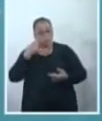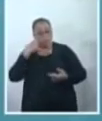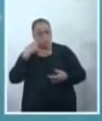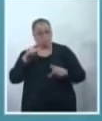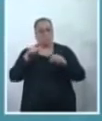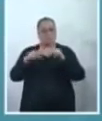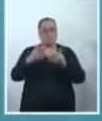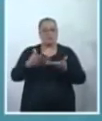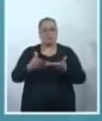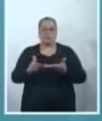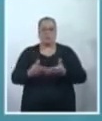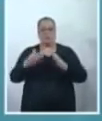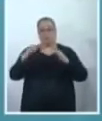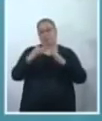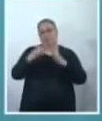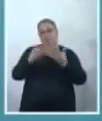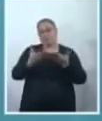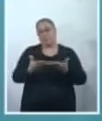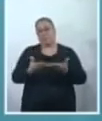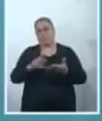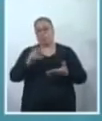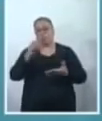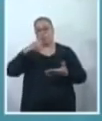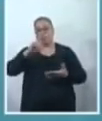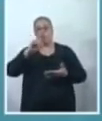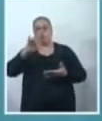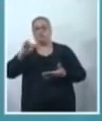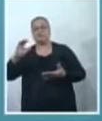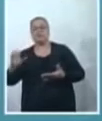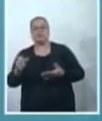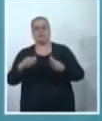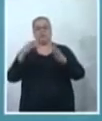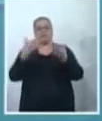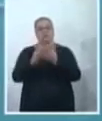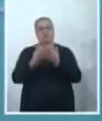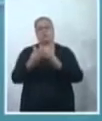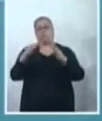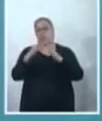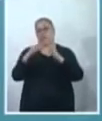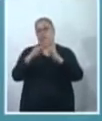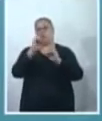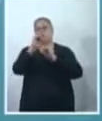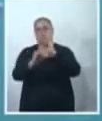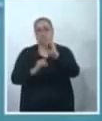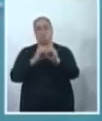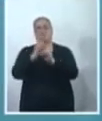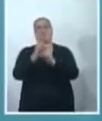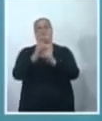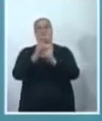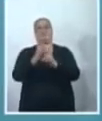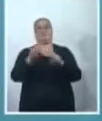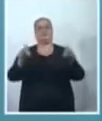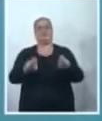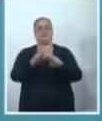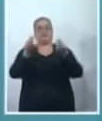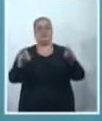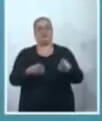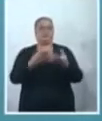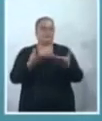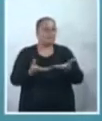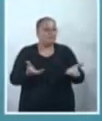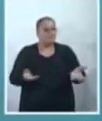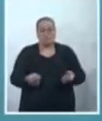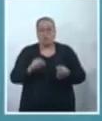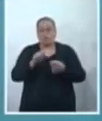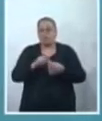no remoto, no home office ainda, estudando de forma online, no sistema híbrido. Nós estamos fazendo atividades